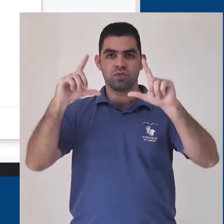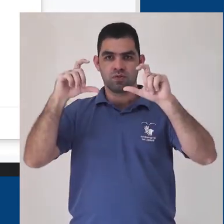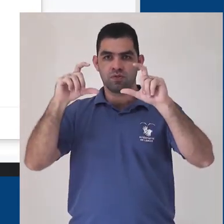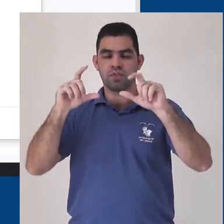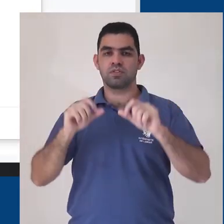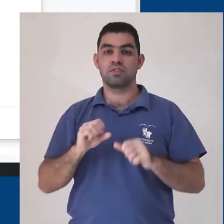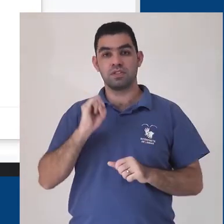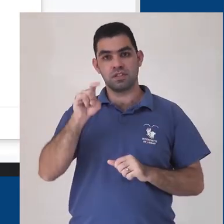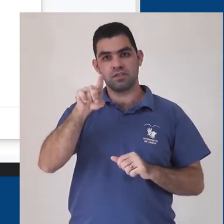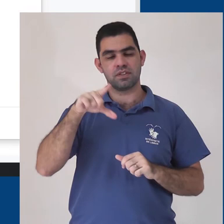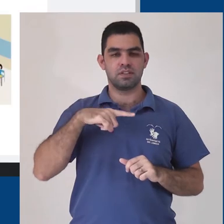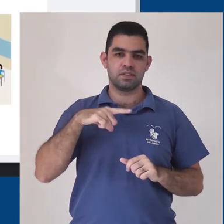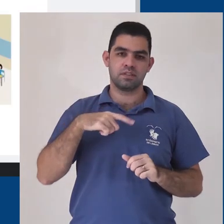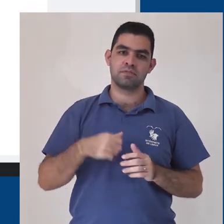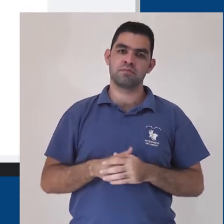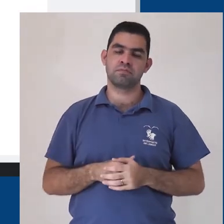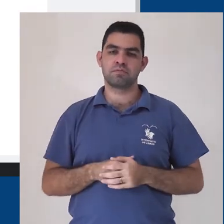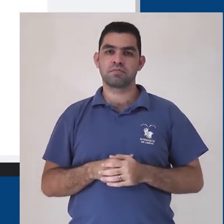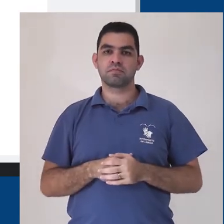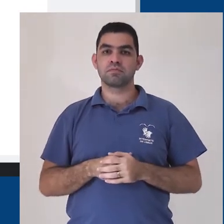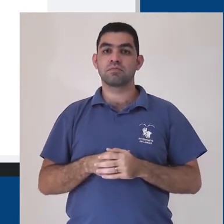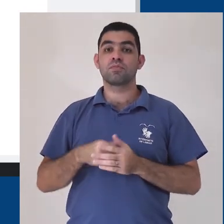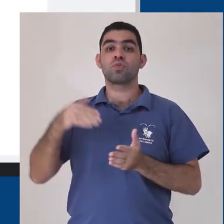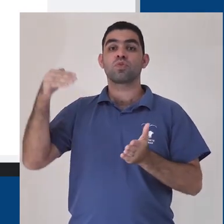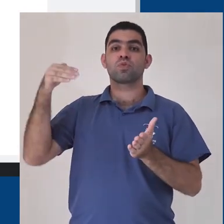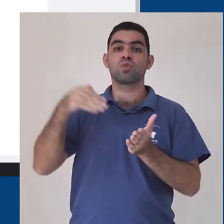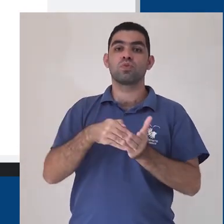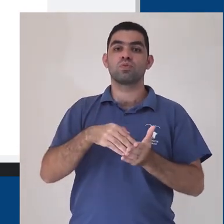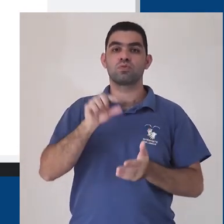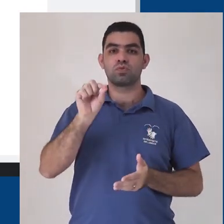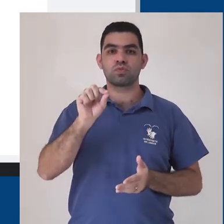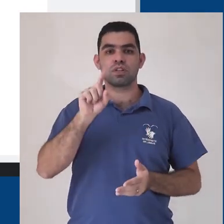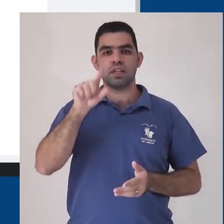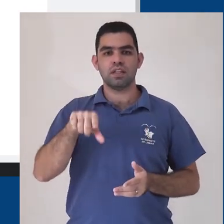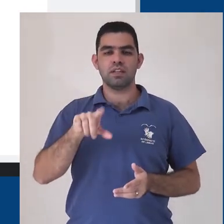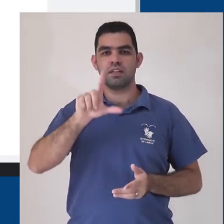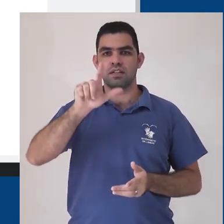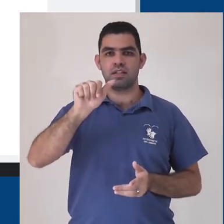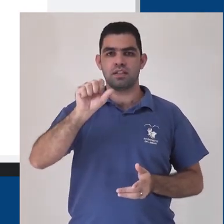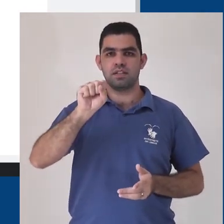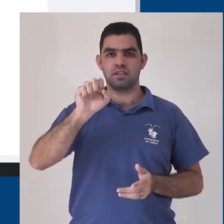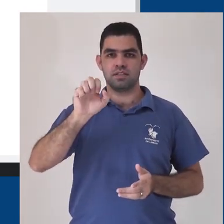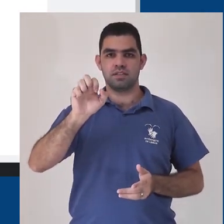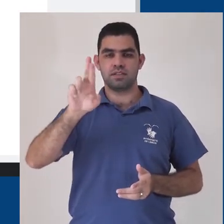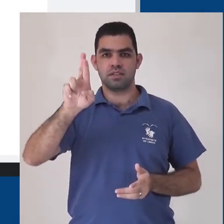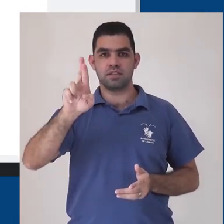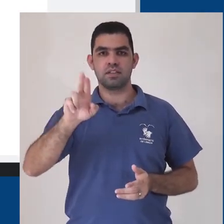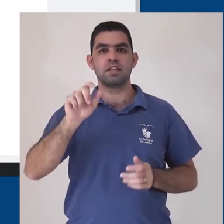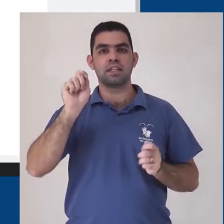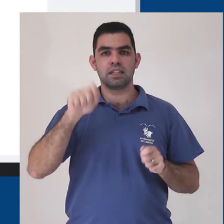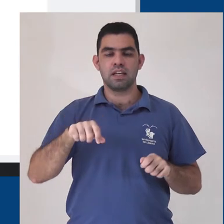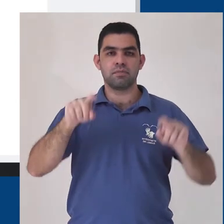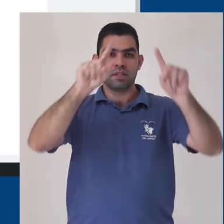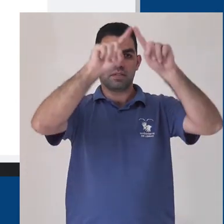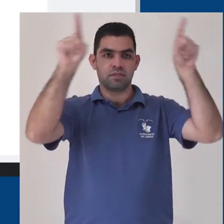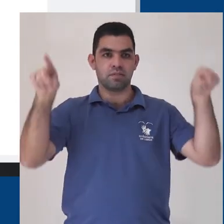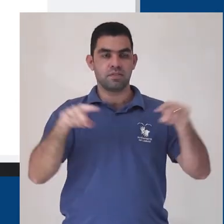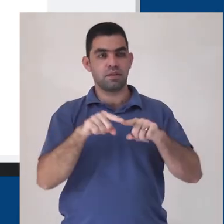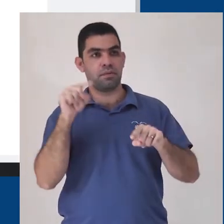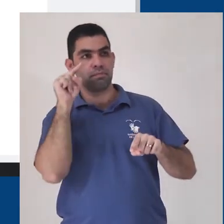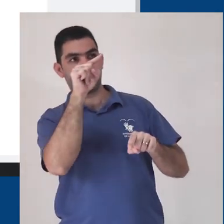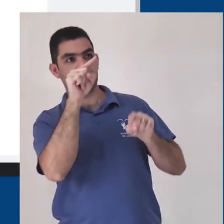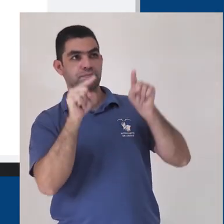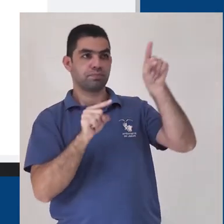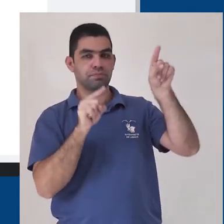caso você já utilize esse aplicativo. E o último item do nosso menu lateral é o Laser. Com ele, podemos fazer indicações na tela